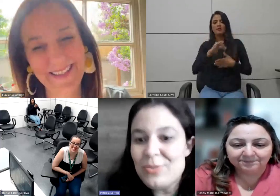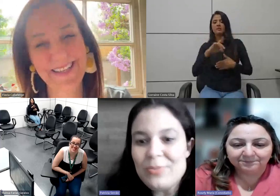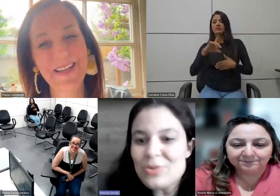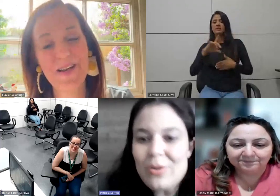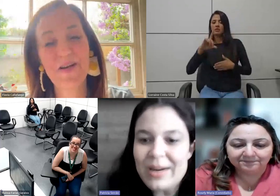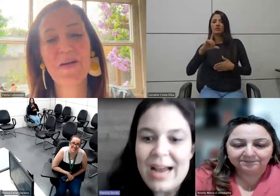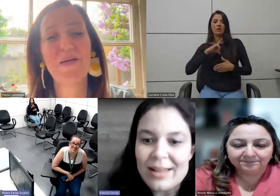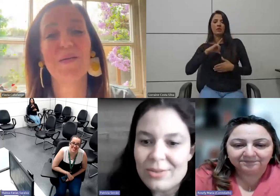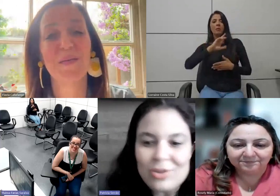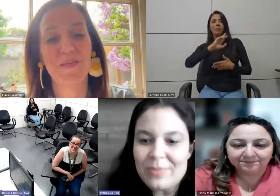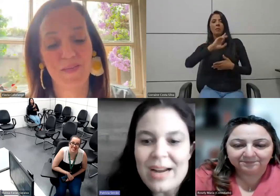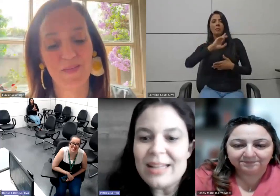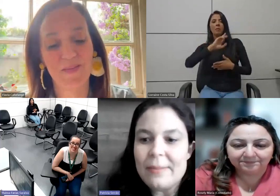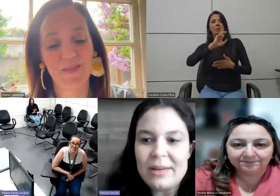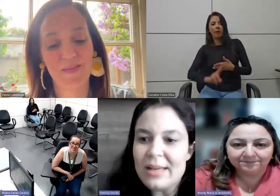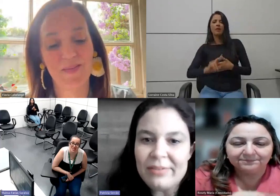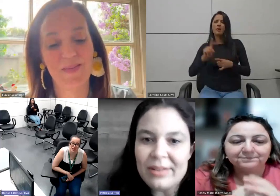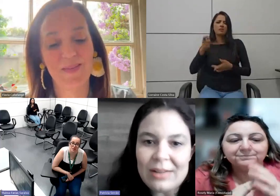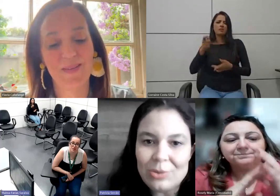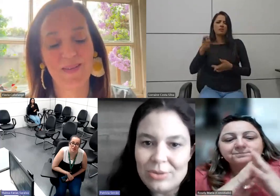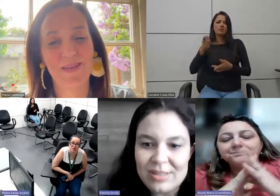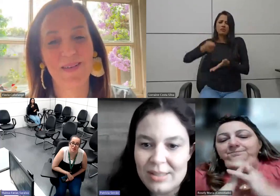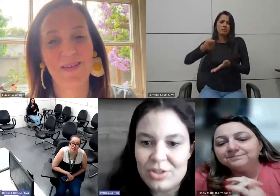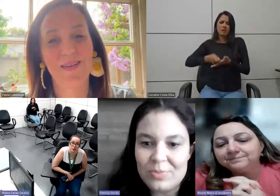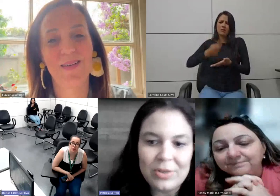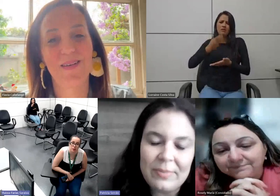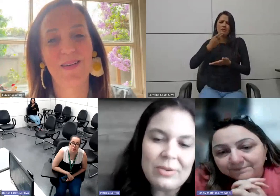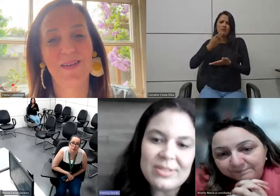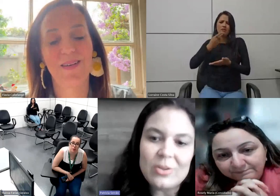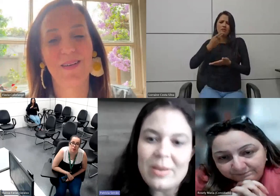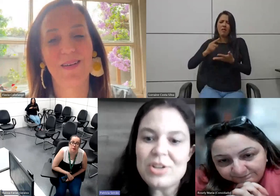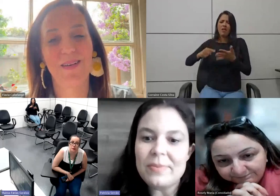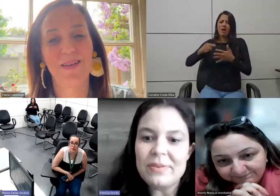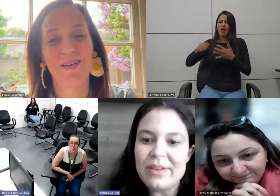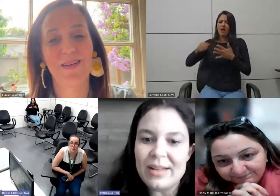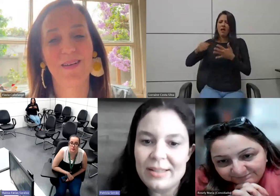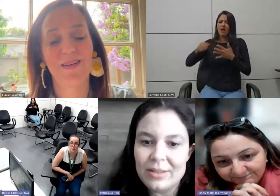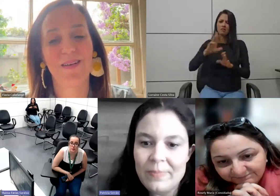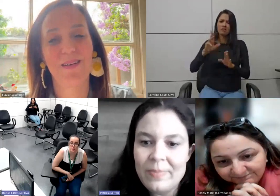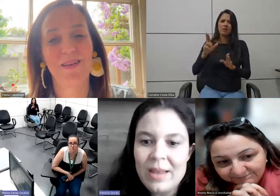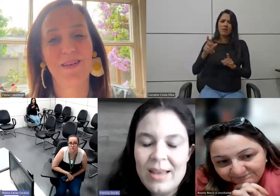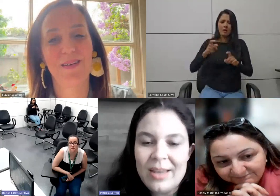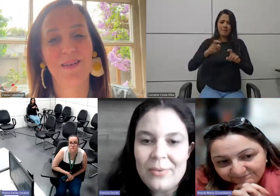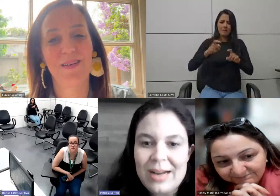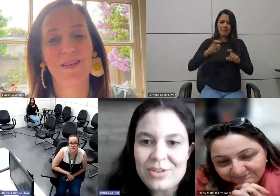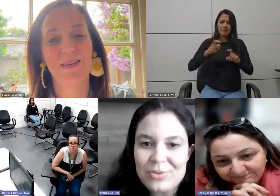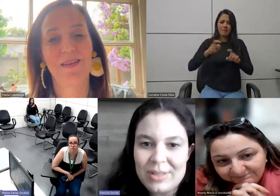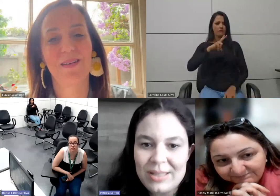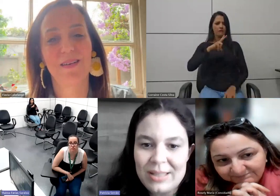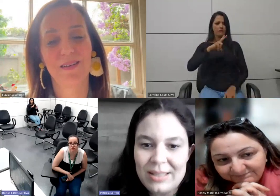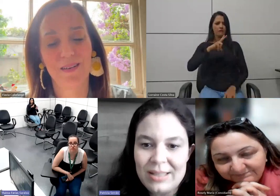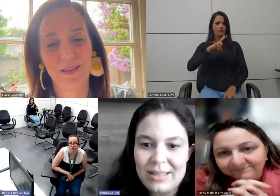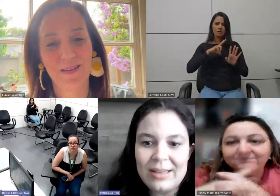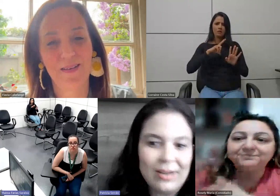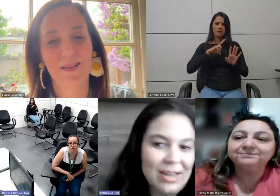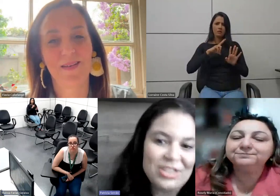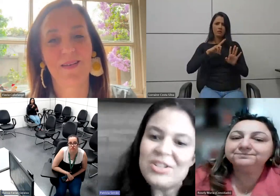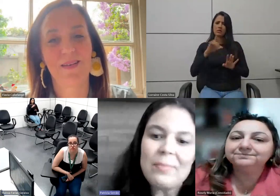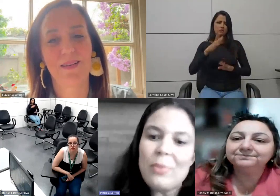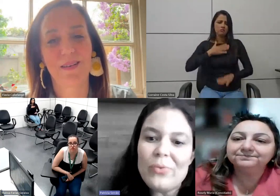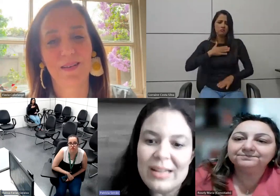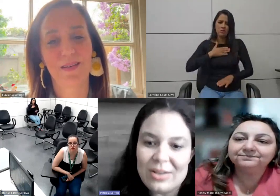mas não sou obrigada não sou obrigada a abrir e revelar todos eles porque é minha condição médica privada então eu acho que